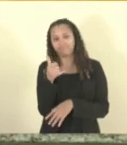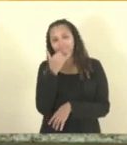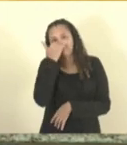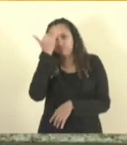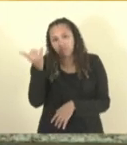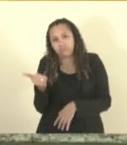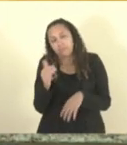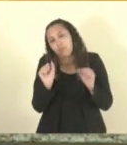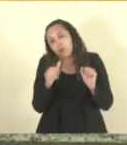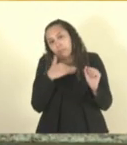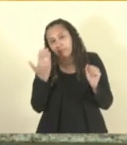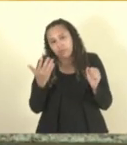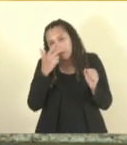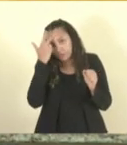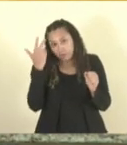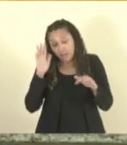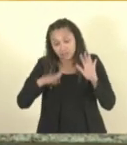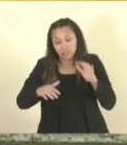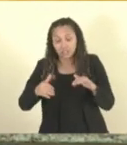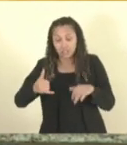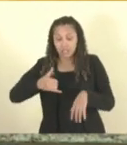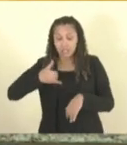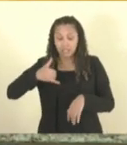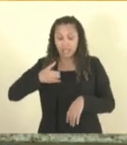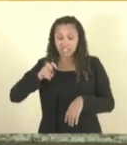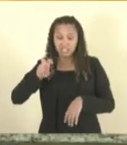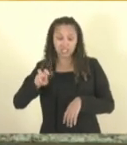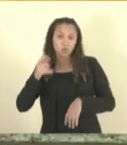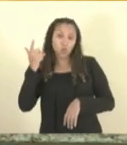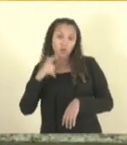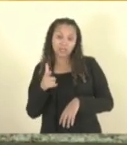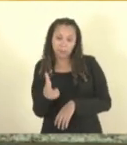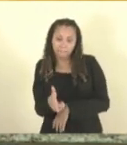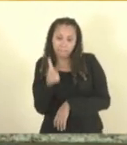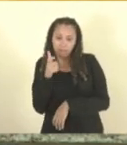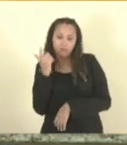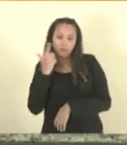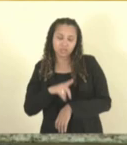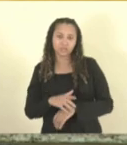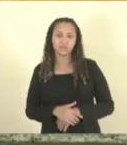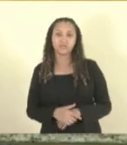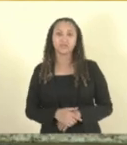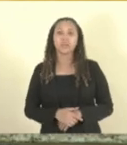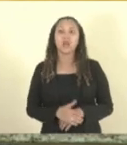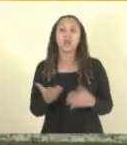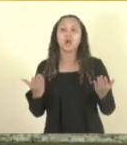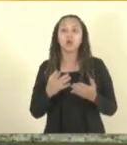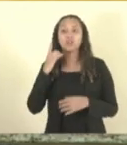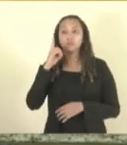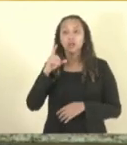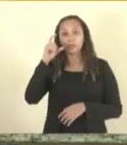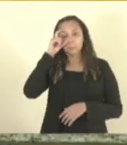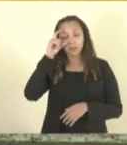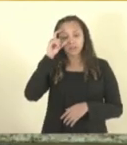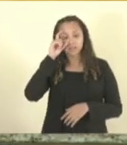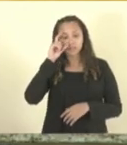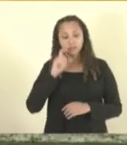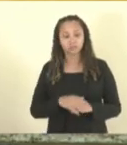de cinco anos consegue acionar o gatilho. Eu quero conceder a palavra agora ao deputado Mazinho dos Anjos.